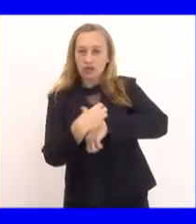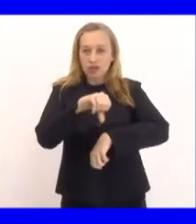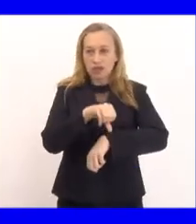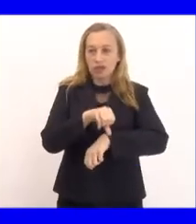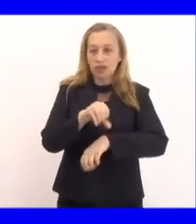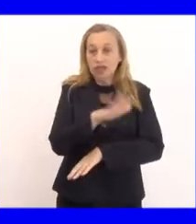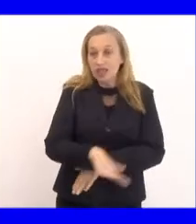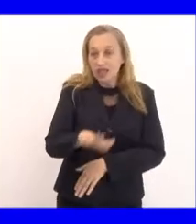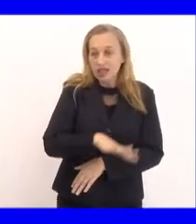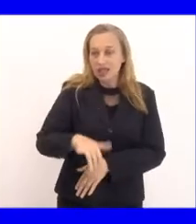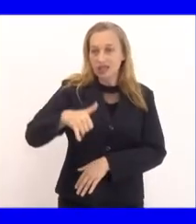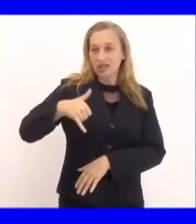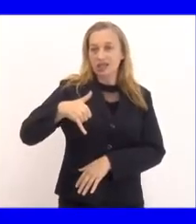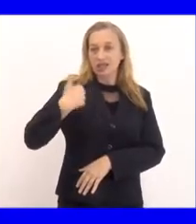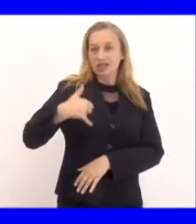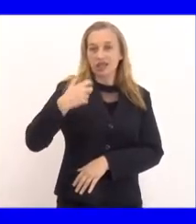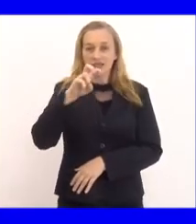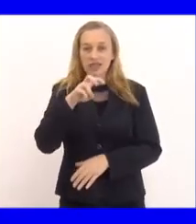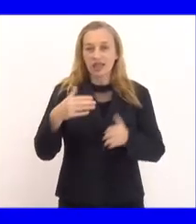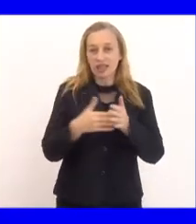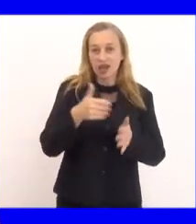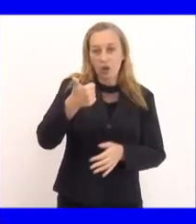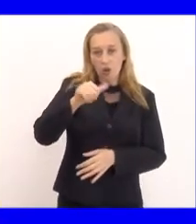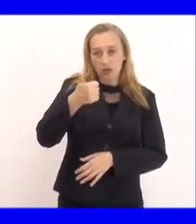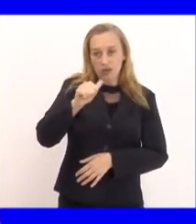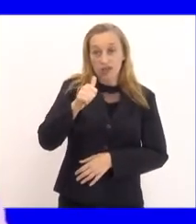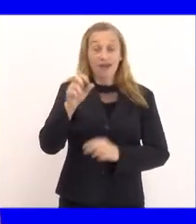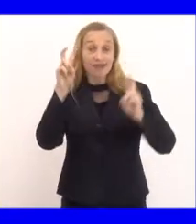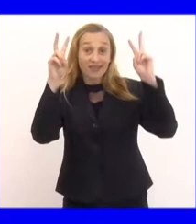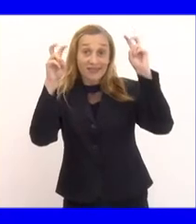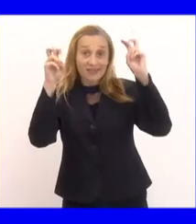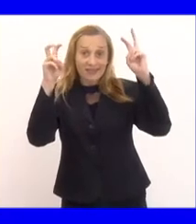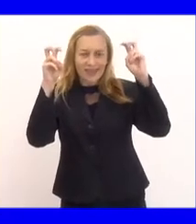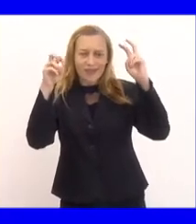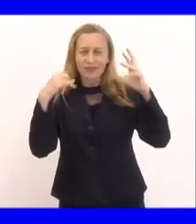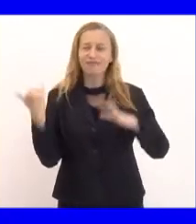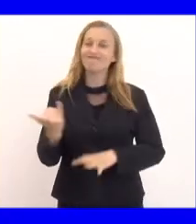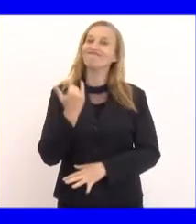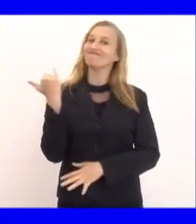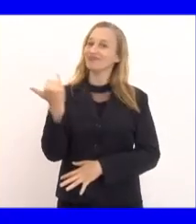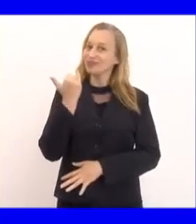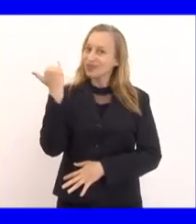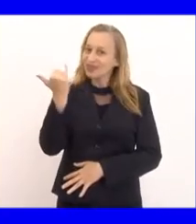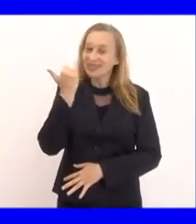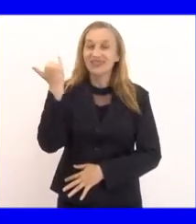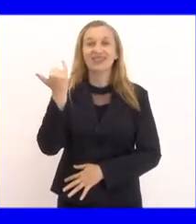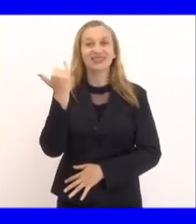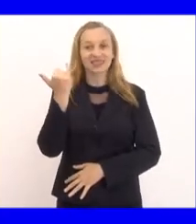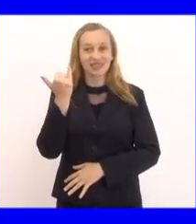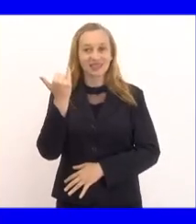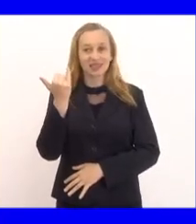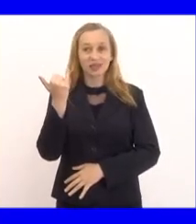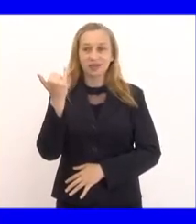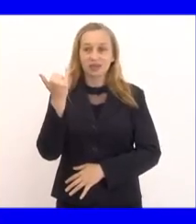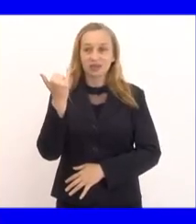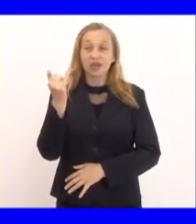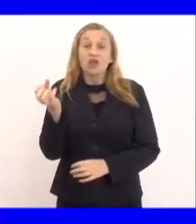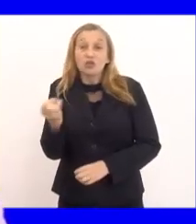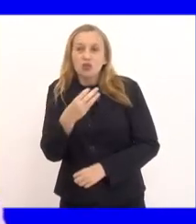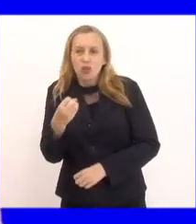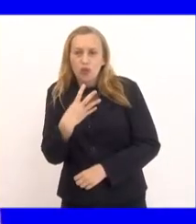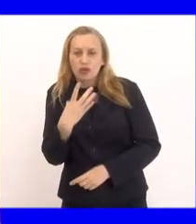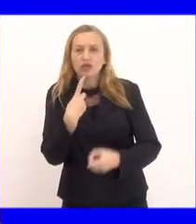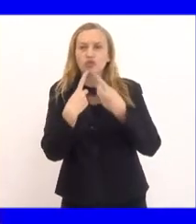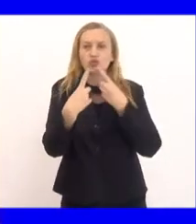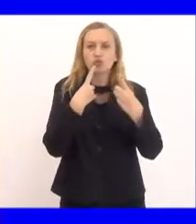para crianças de 5 a 11 anos. Esse tema é um tema muito importante, muito atual, que está sendo